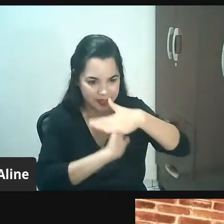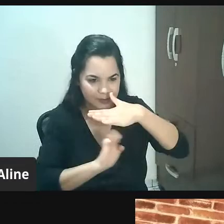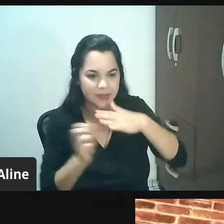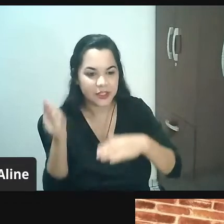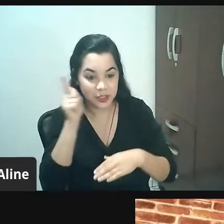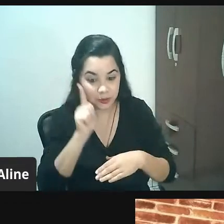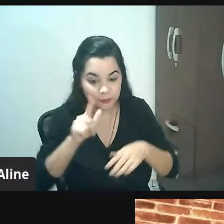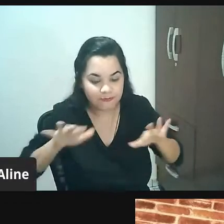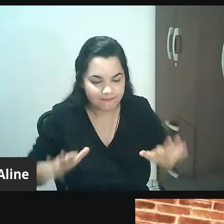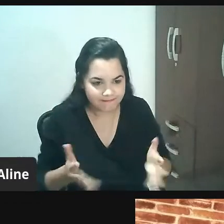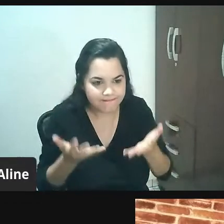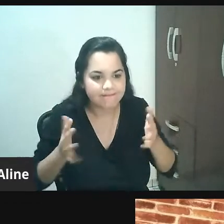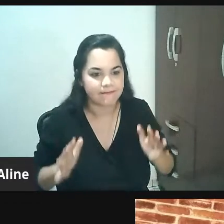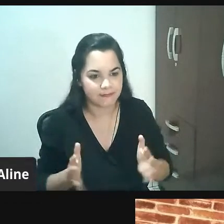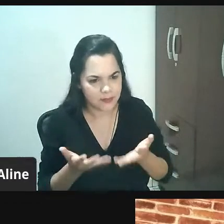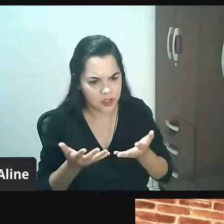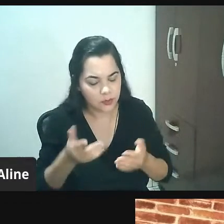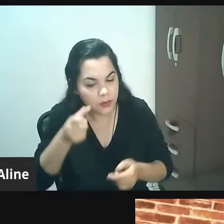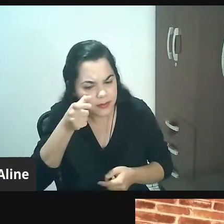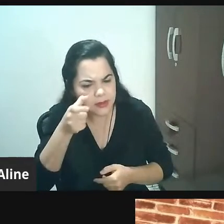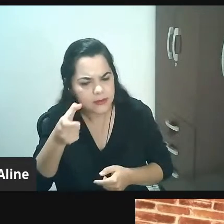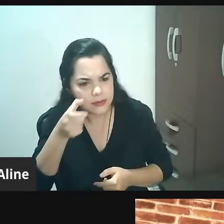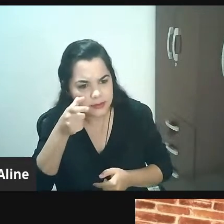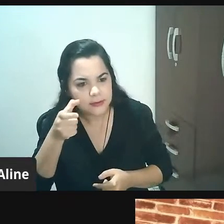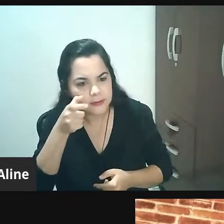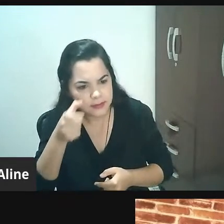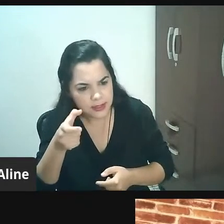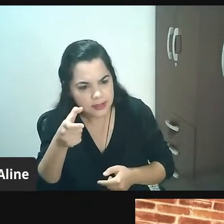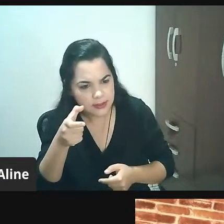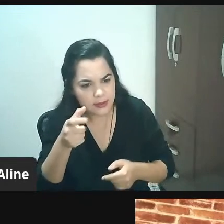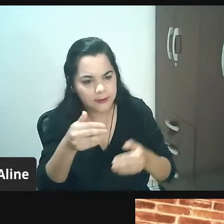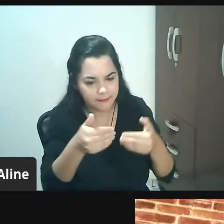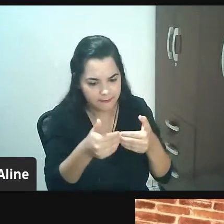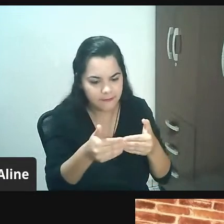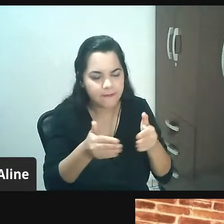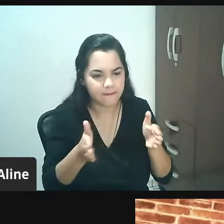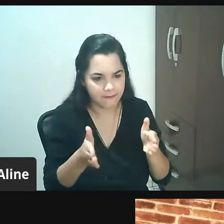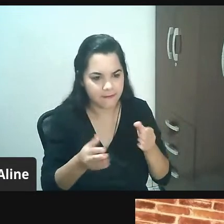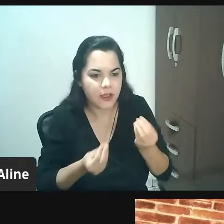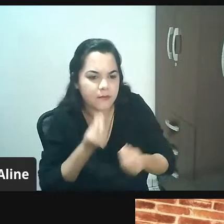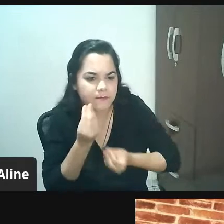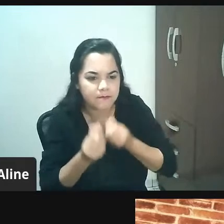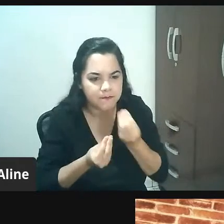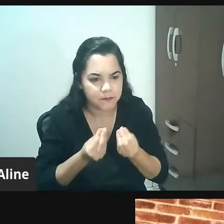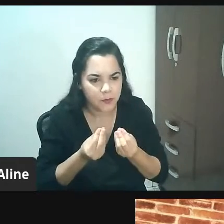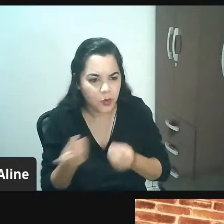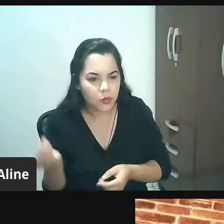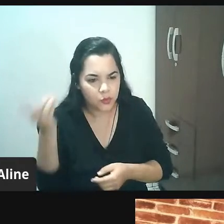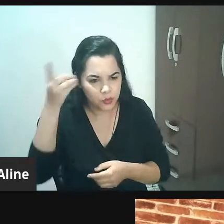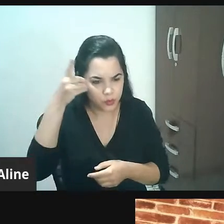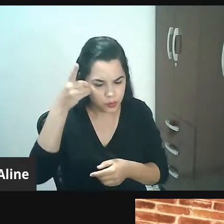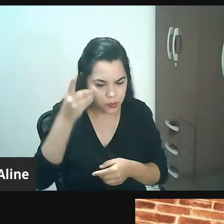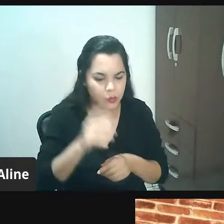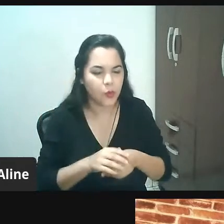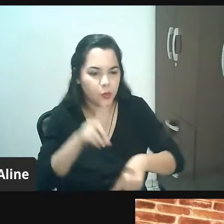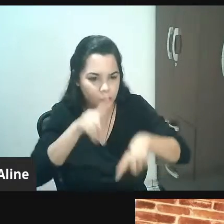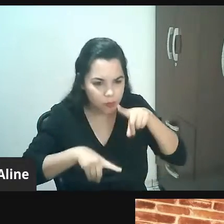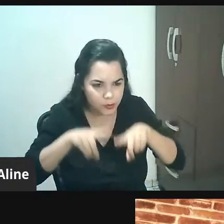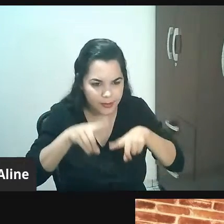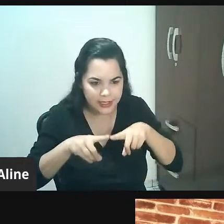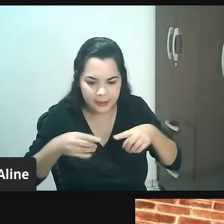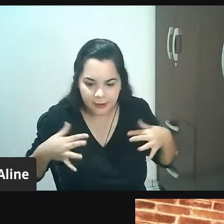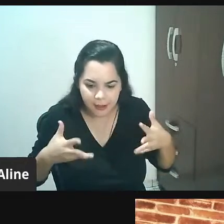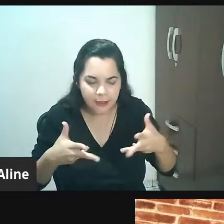estimular para que elas possam observar da porta para dentro os talentos que eles têm, as ferramentas, tudo que é